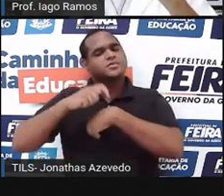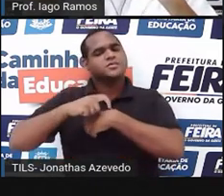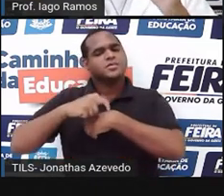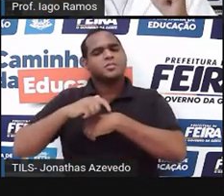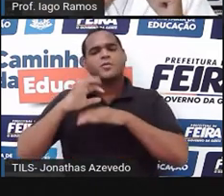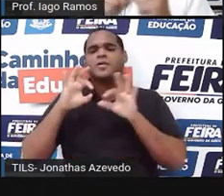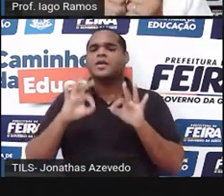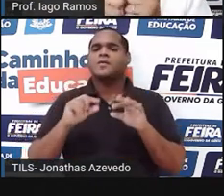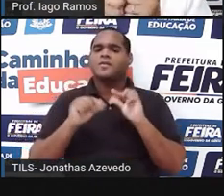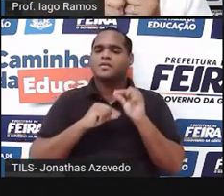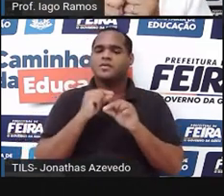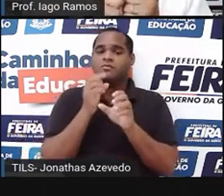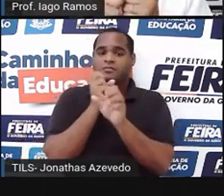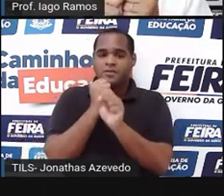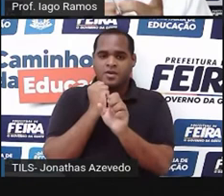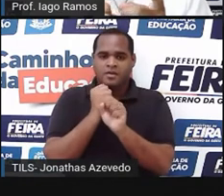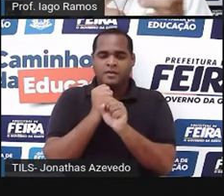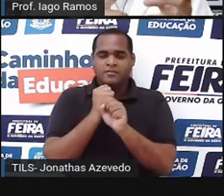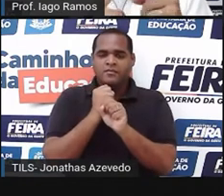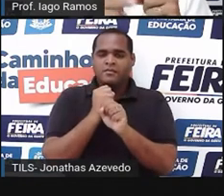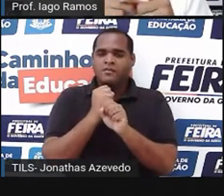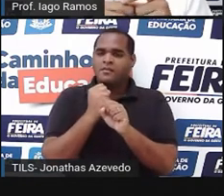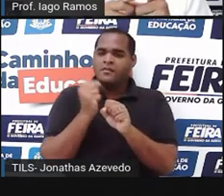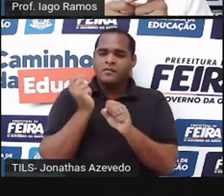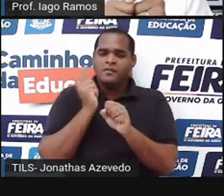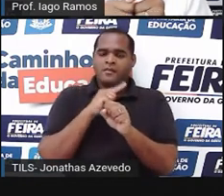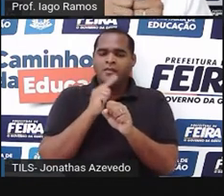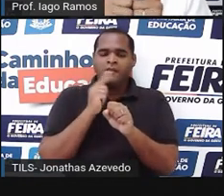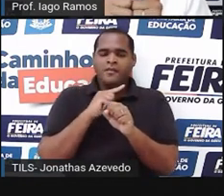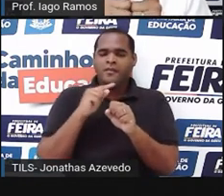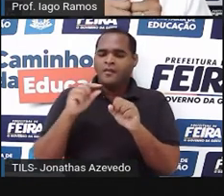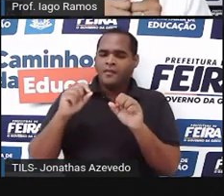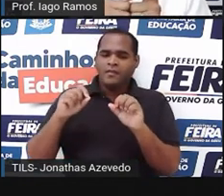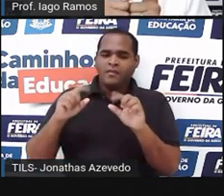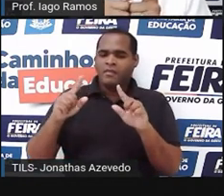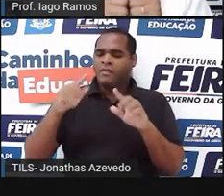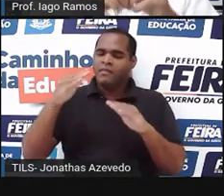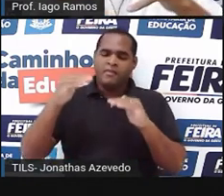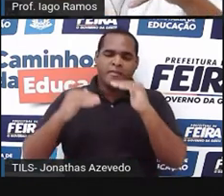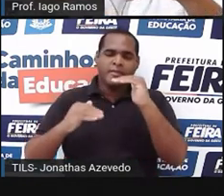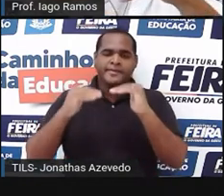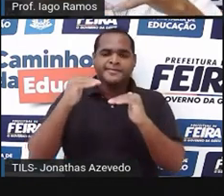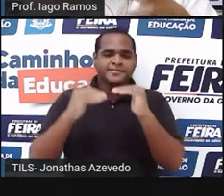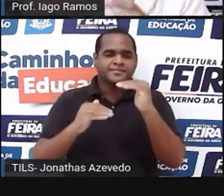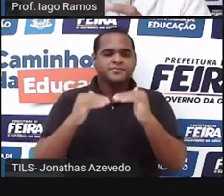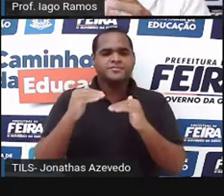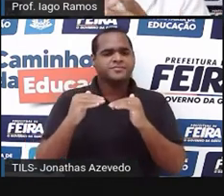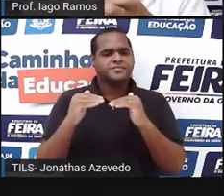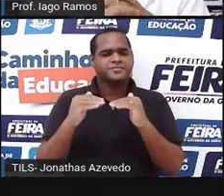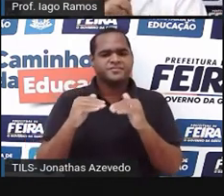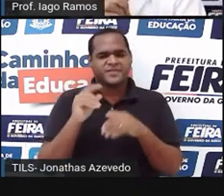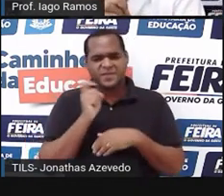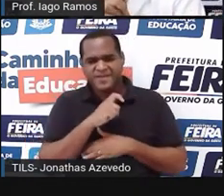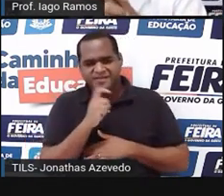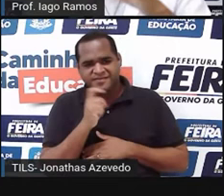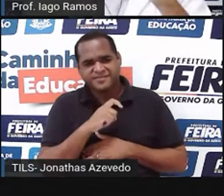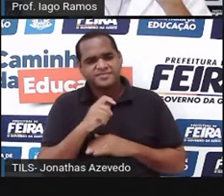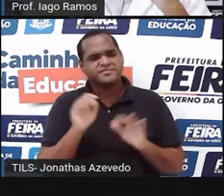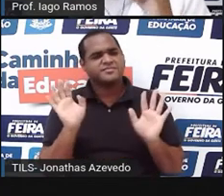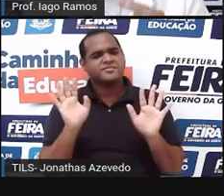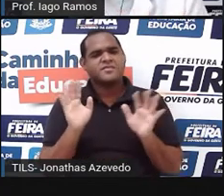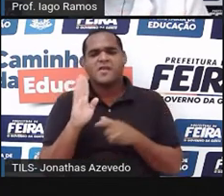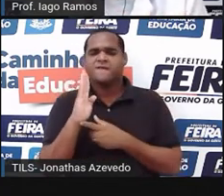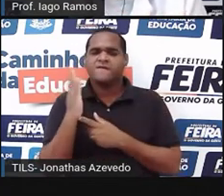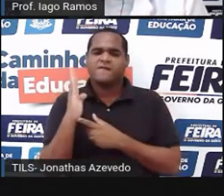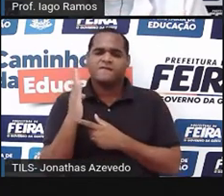e a quantidade de gols são grandezas diretamente proporcionais. Mentira! Isso